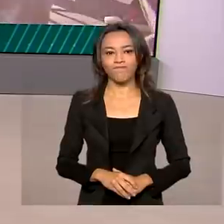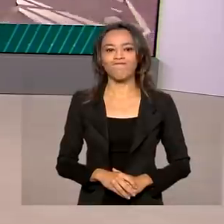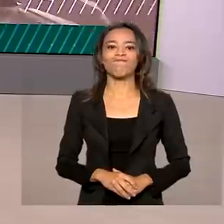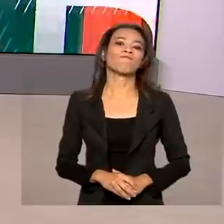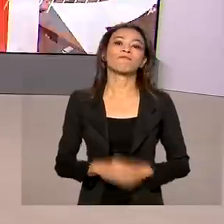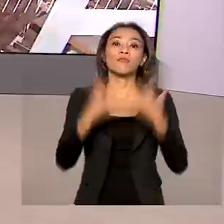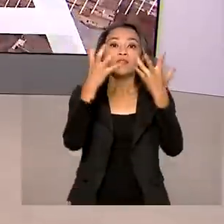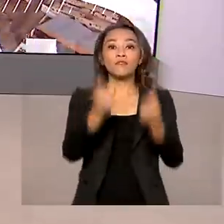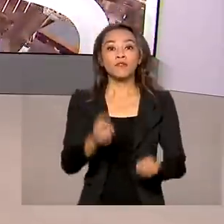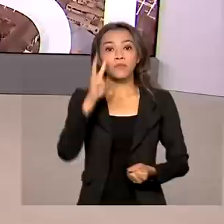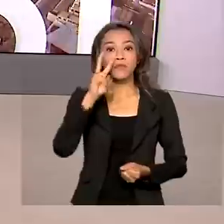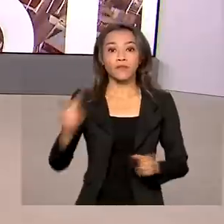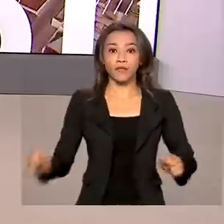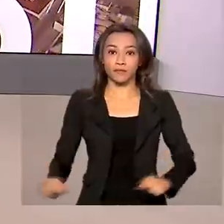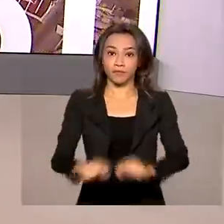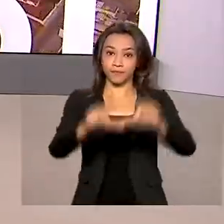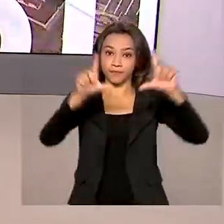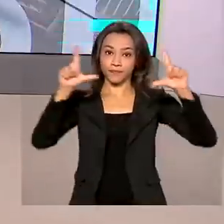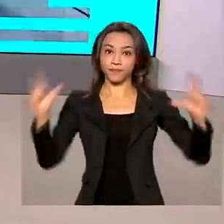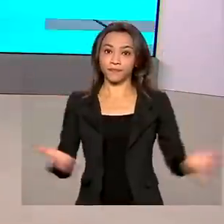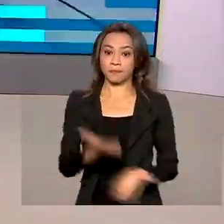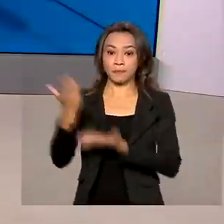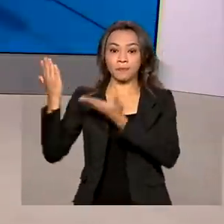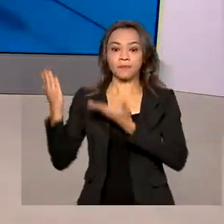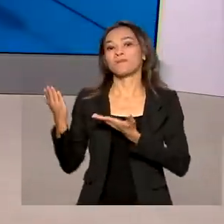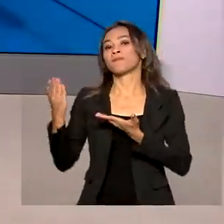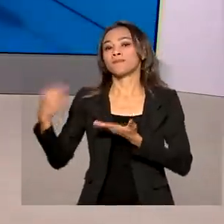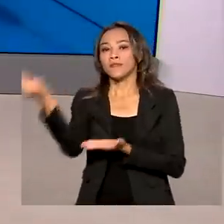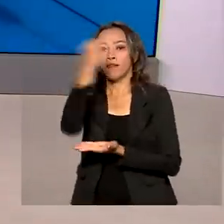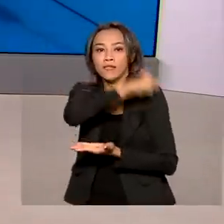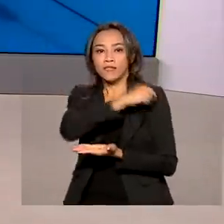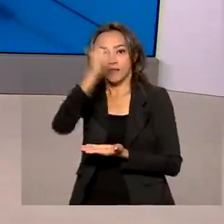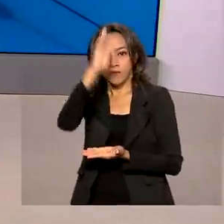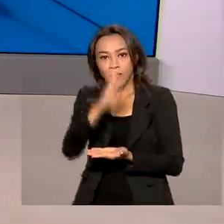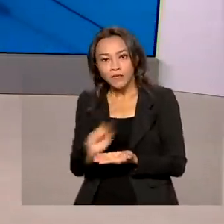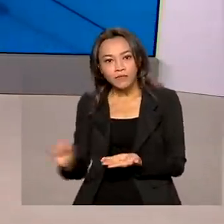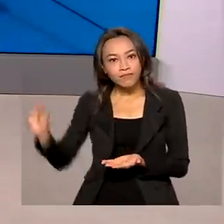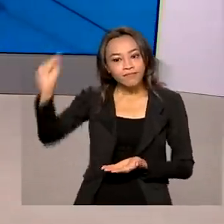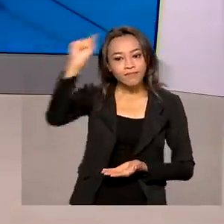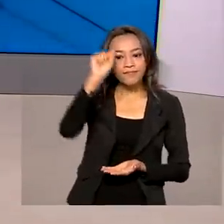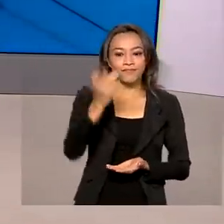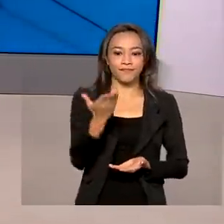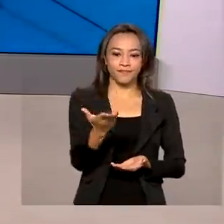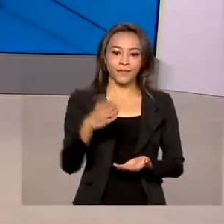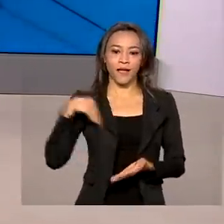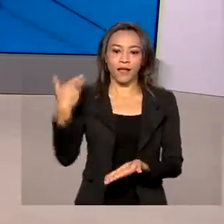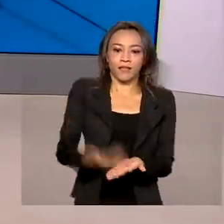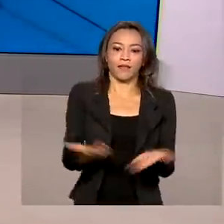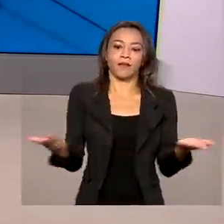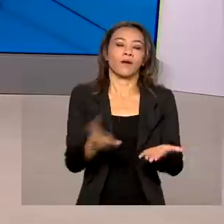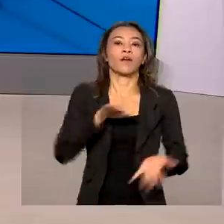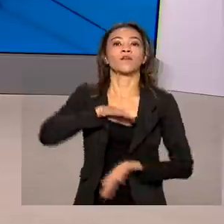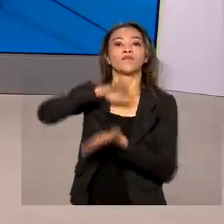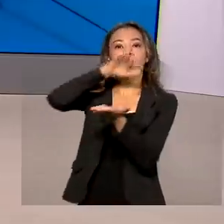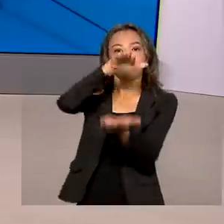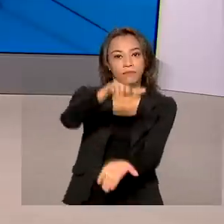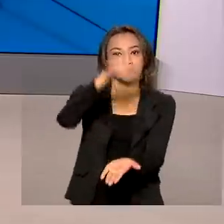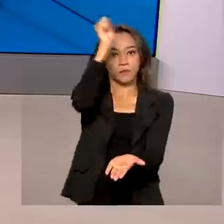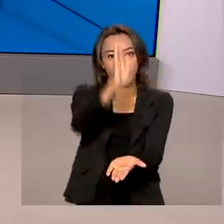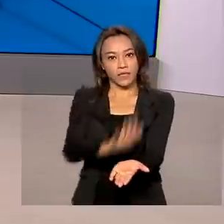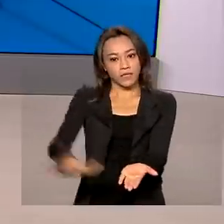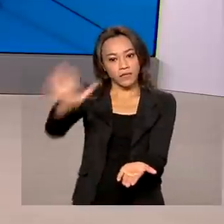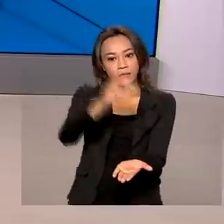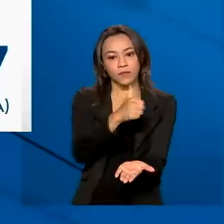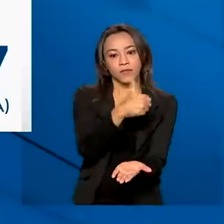Vamos ver agora aqui no telão como está a vacinação contra a Covid pelo país. Vamos lá, até agora foram distribuídas aí pelo país